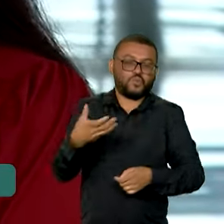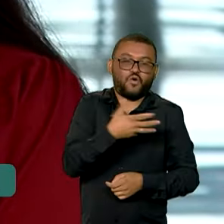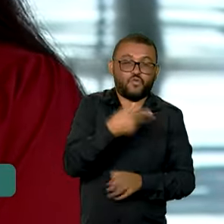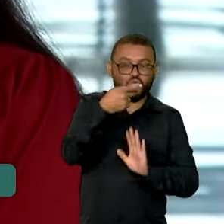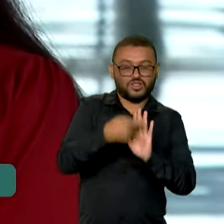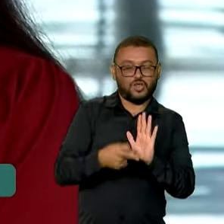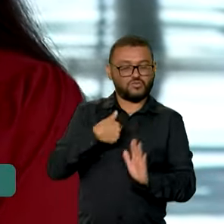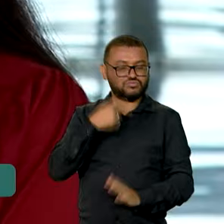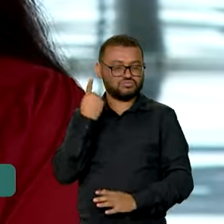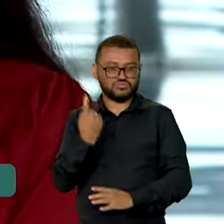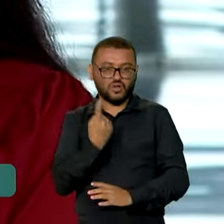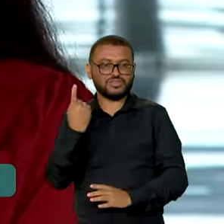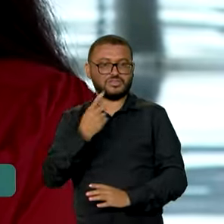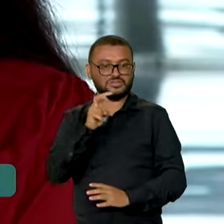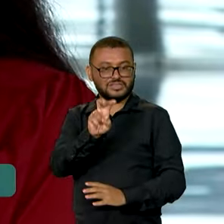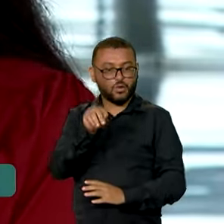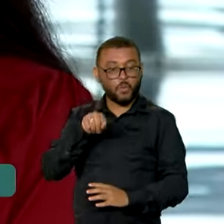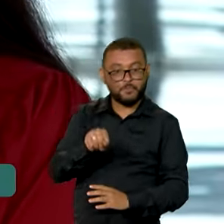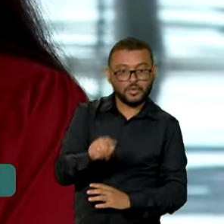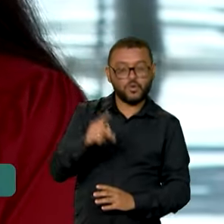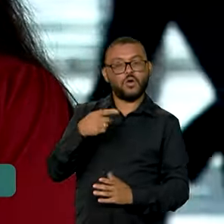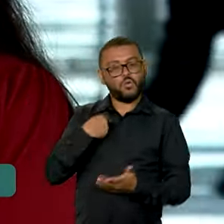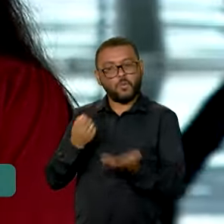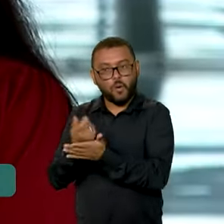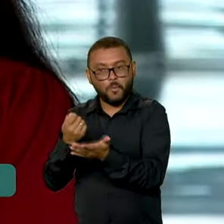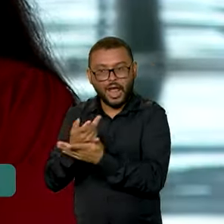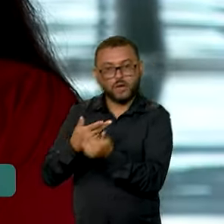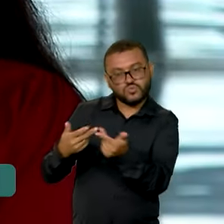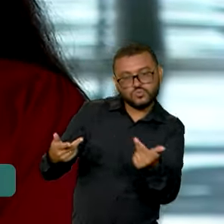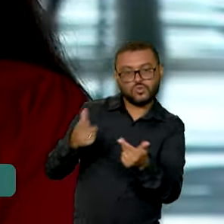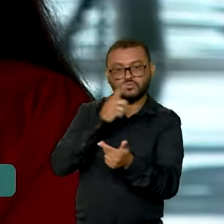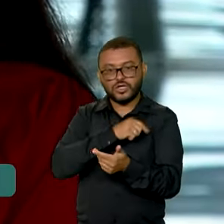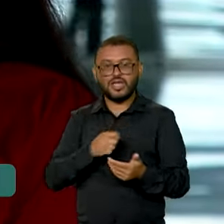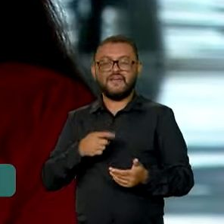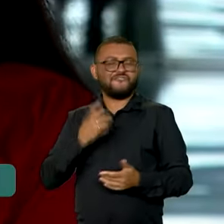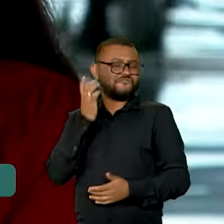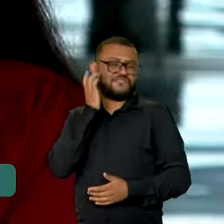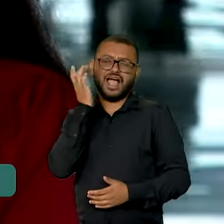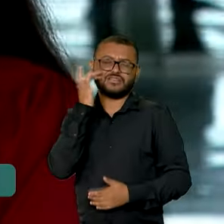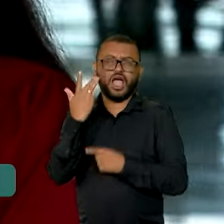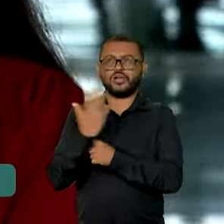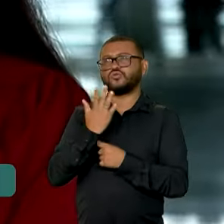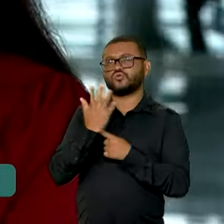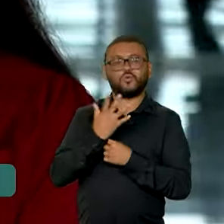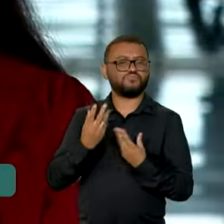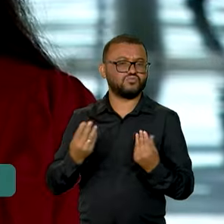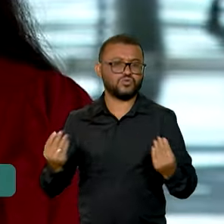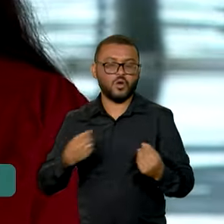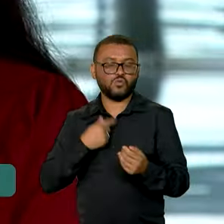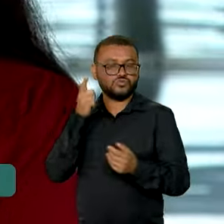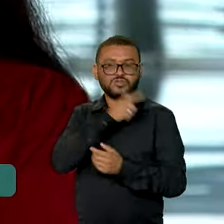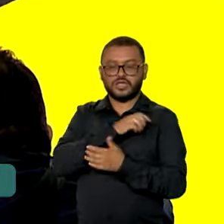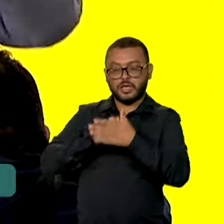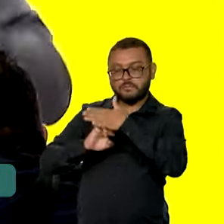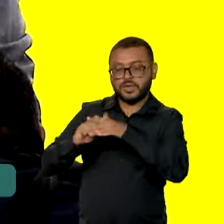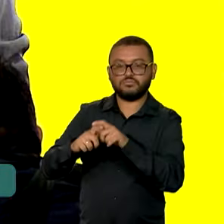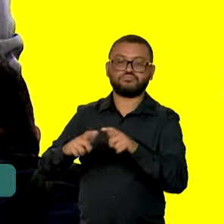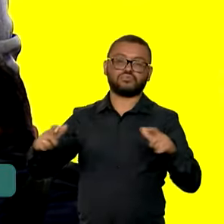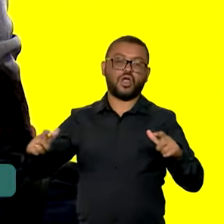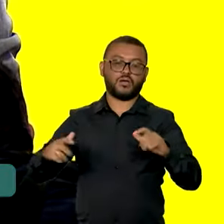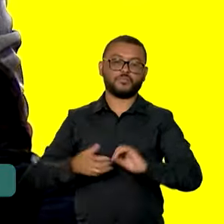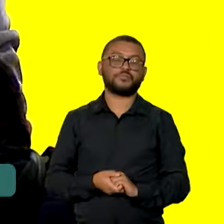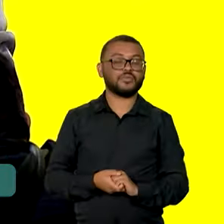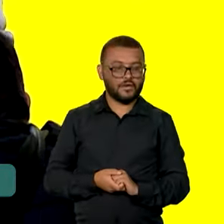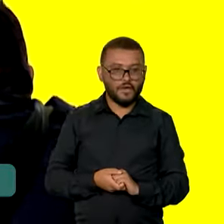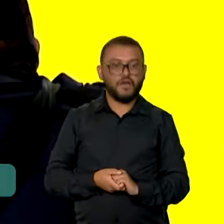vou até poder fazer, né, os 5 mil agora e poder comprar mais coisa. Facilitou e foi muito, muito mesmo. Vou ampliar mais ainda. Isso